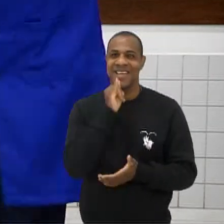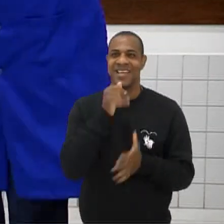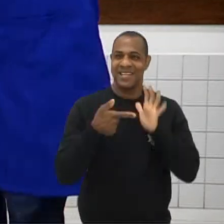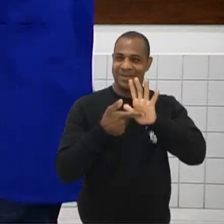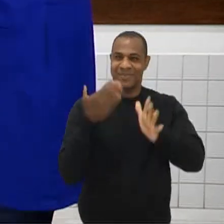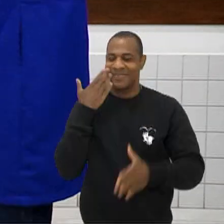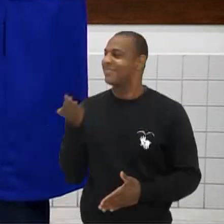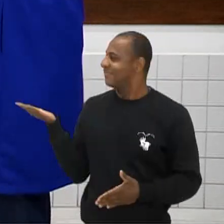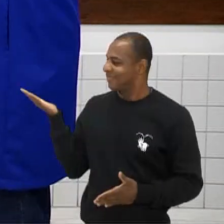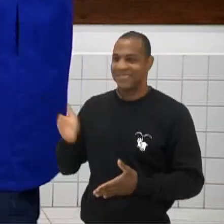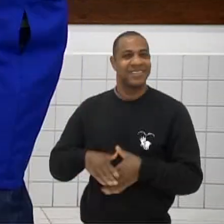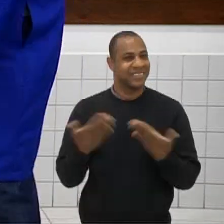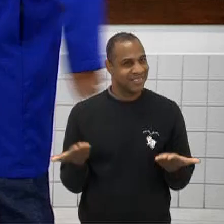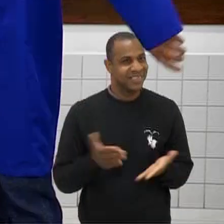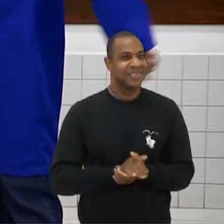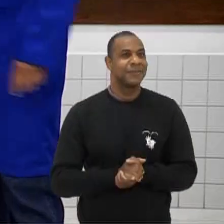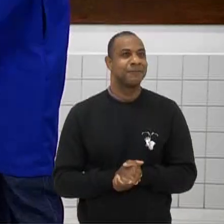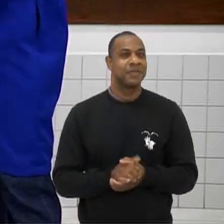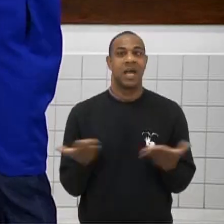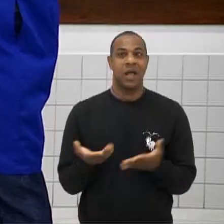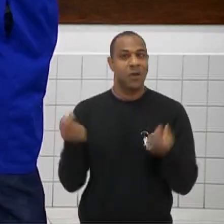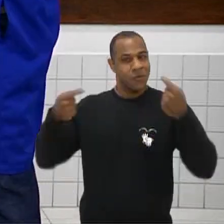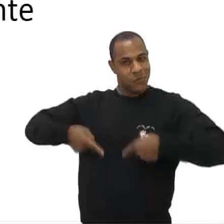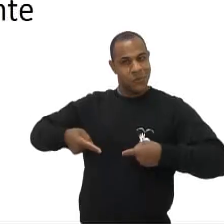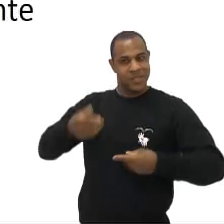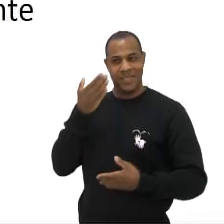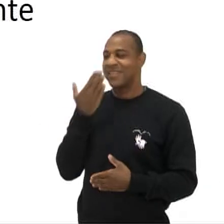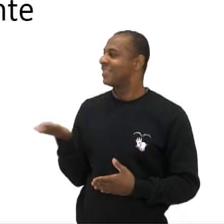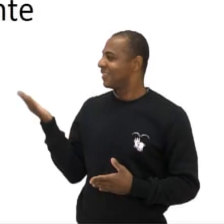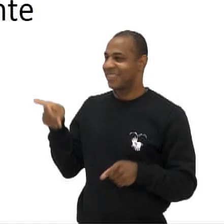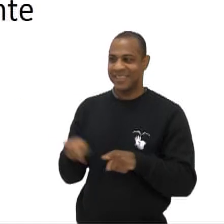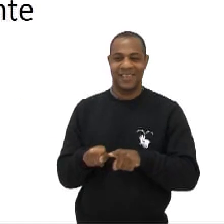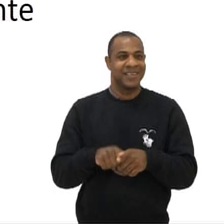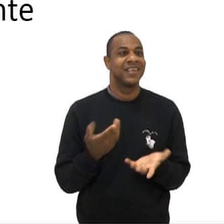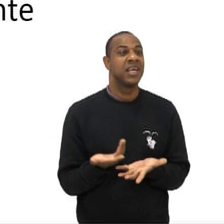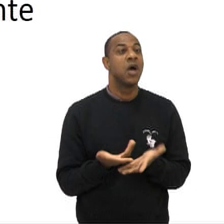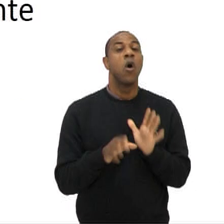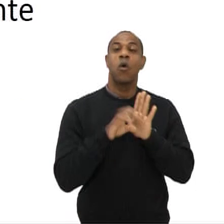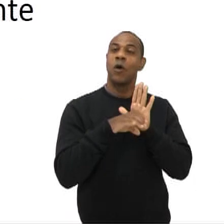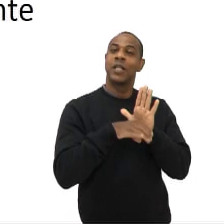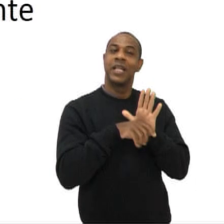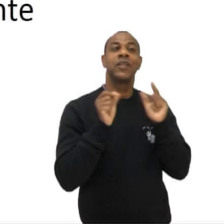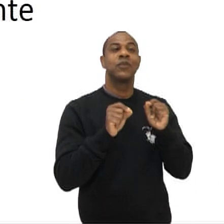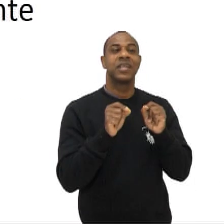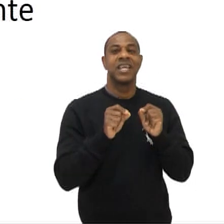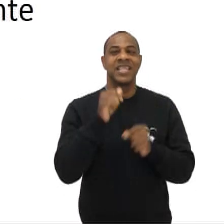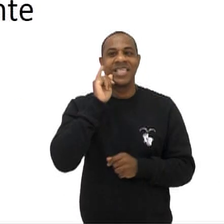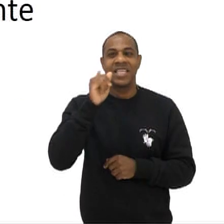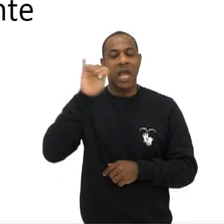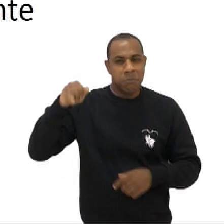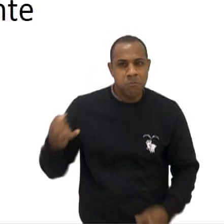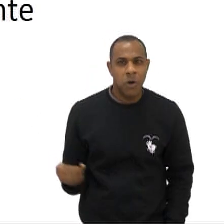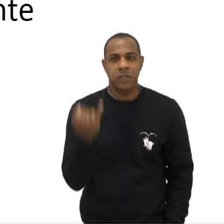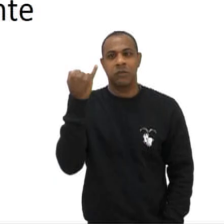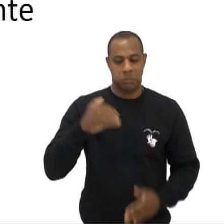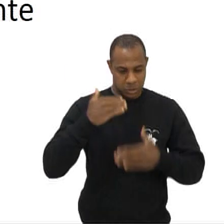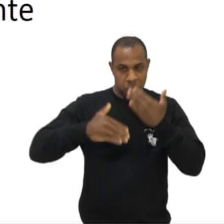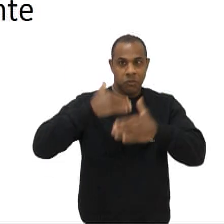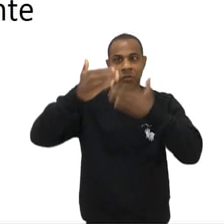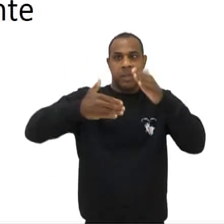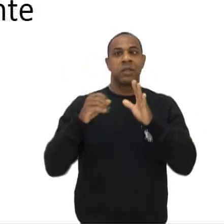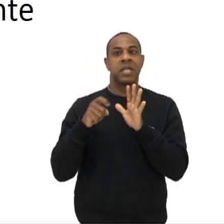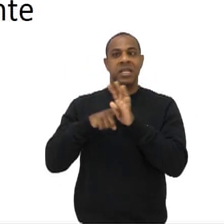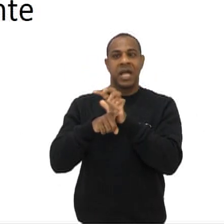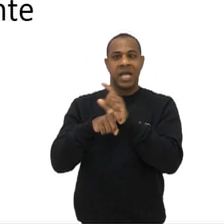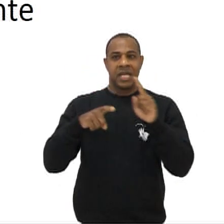Então vamos lá então Para fazer mais um quiz com vocês O conceito de energia Foi de suma importância Para o desenvolvimento da